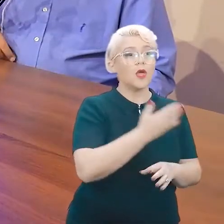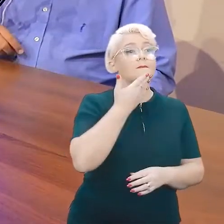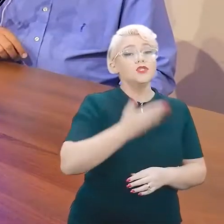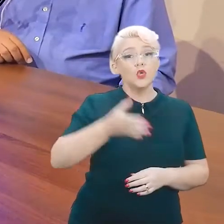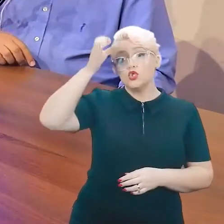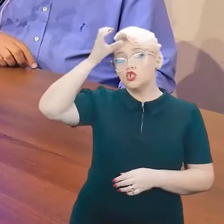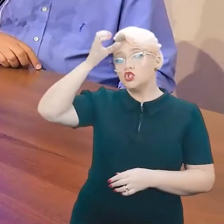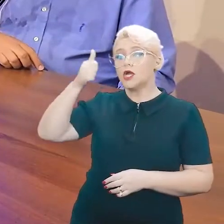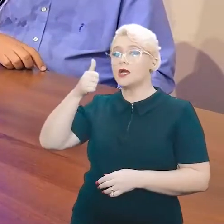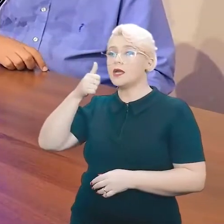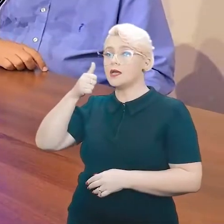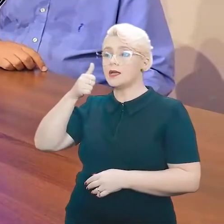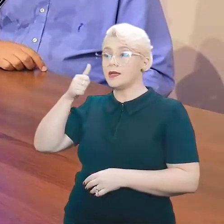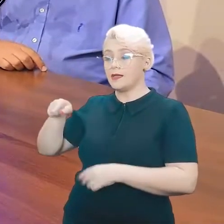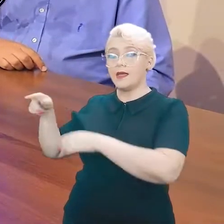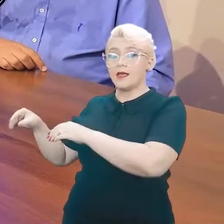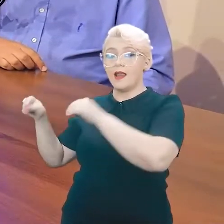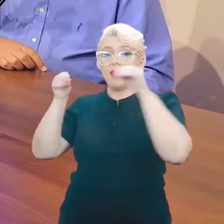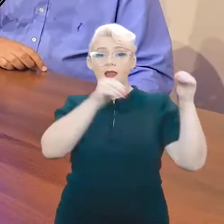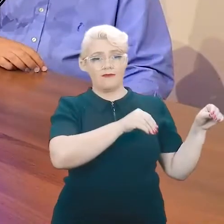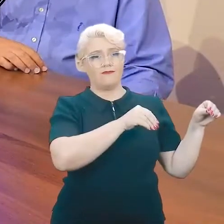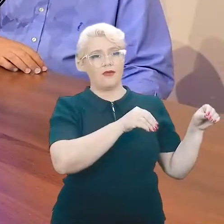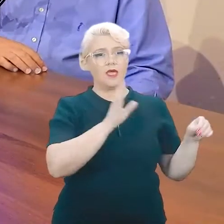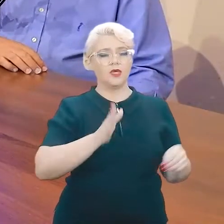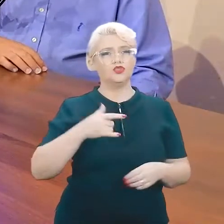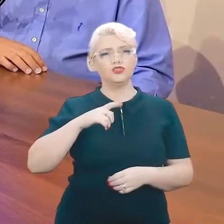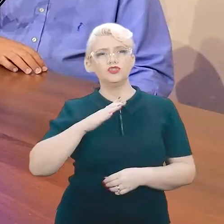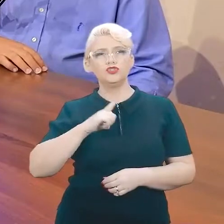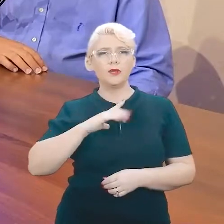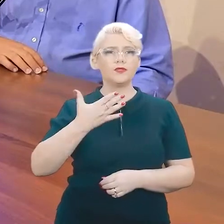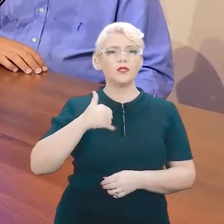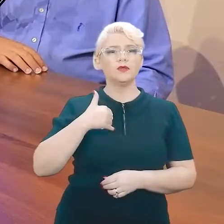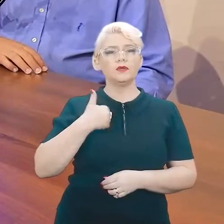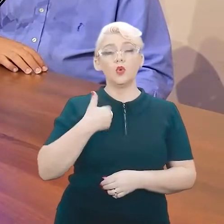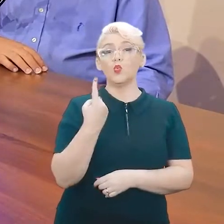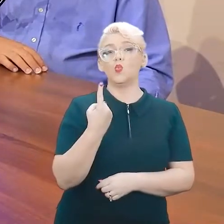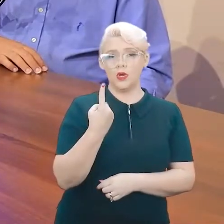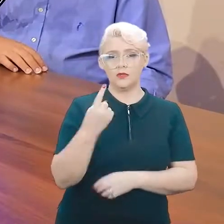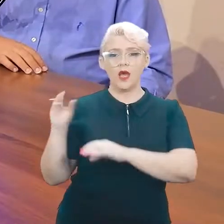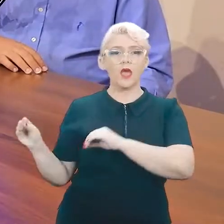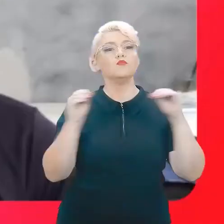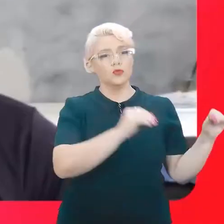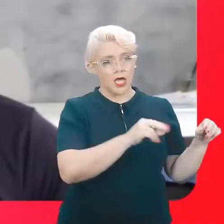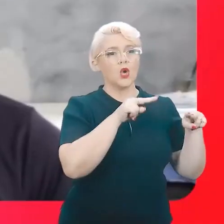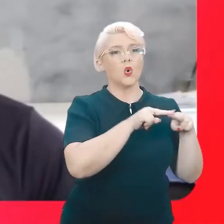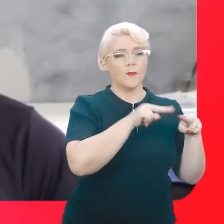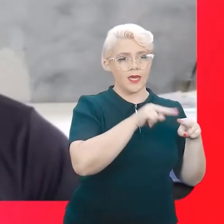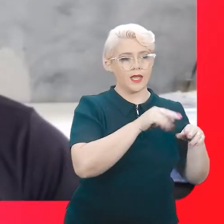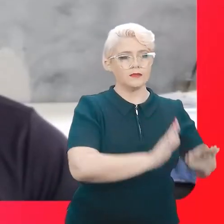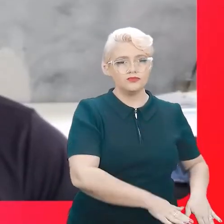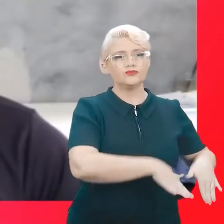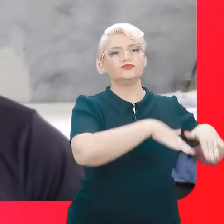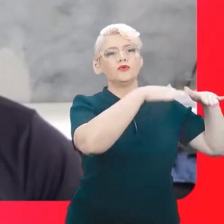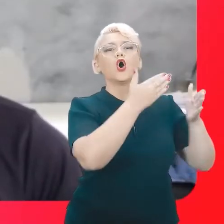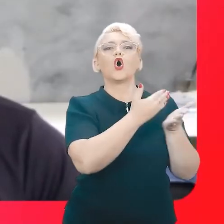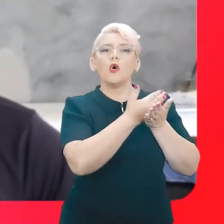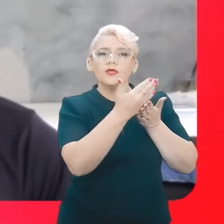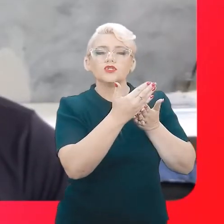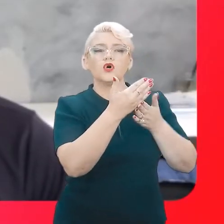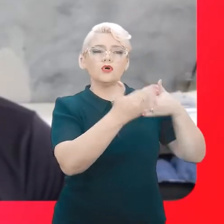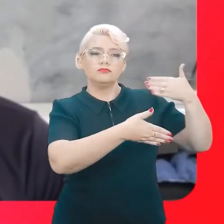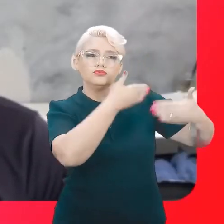para uma tia minha me levar. Eu tinha um ano, um ano de idade. E aí eu fui para Uberaba. Aí daí começou todo